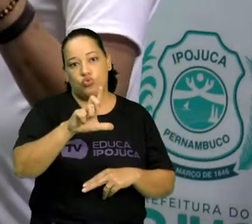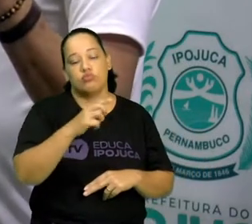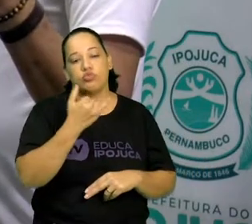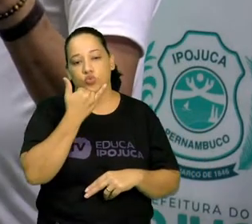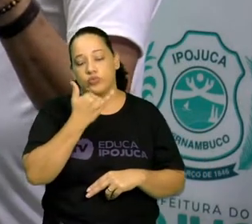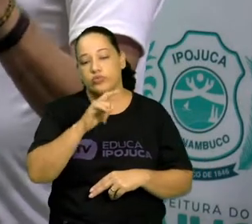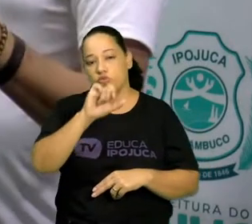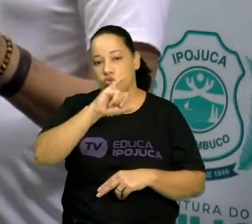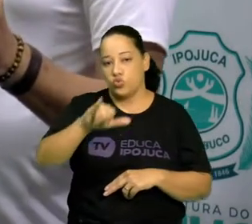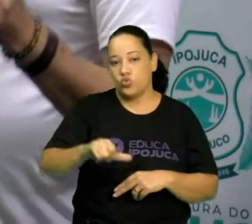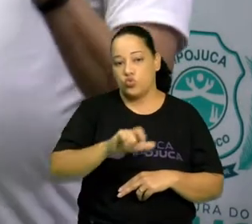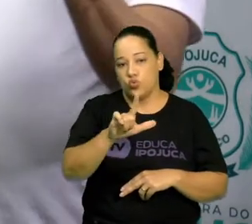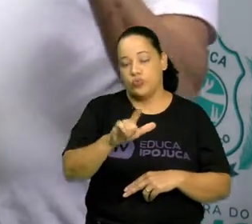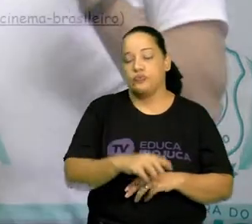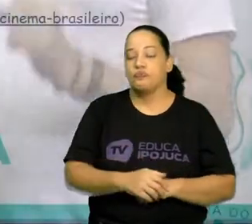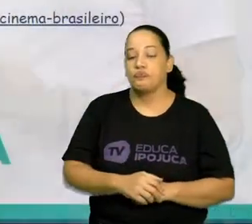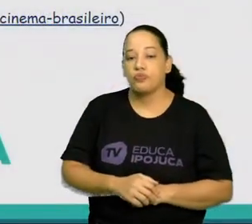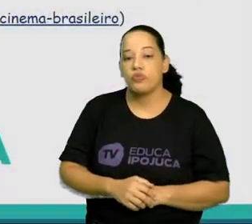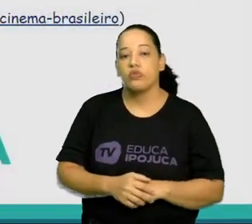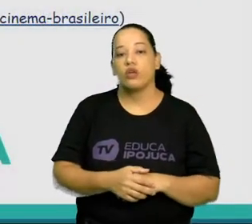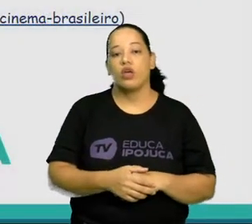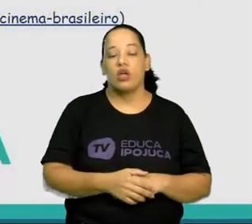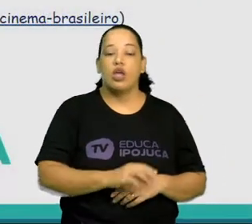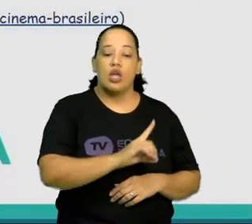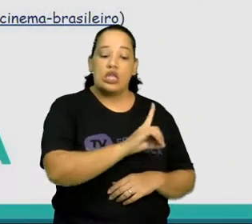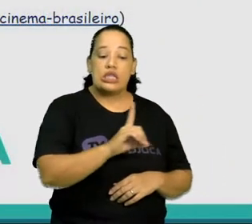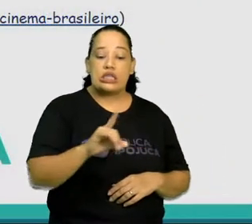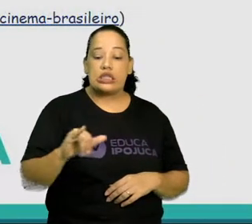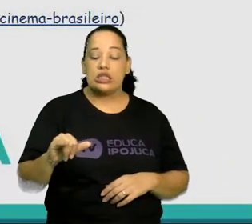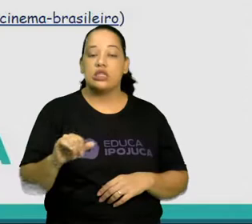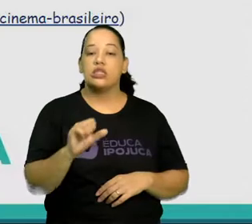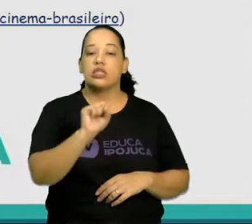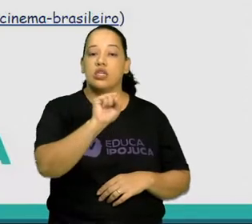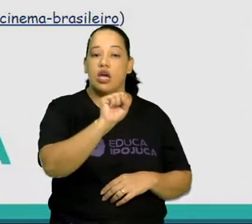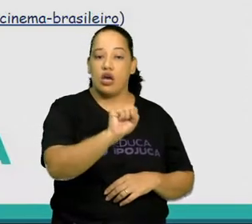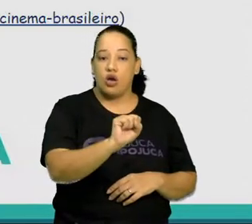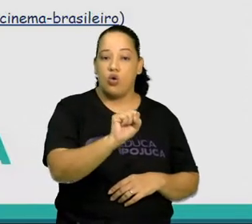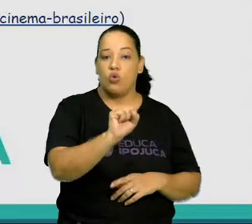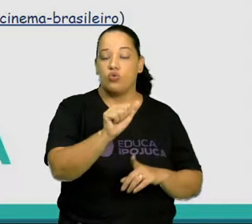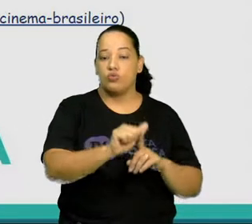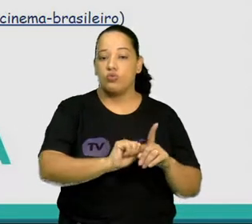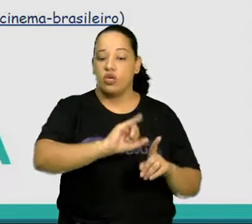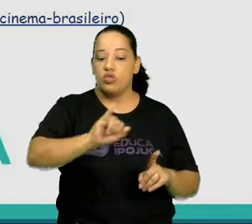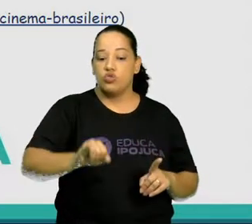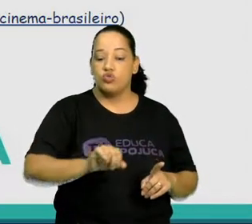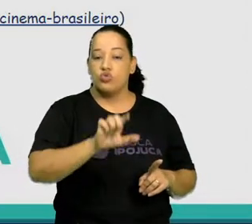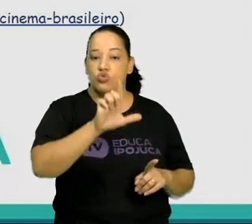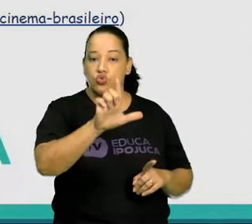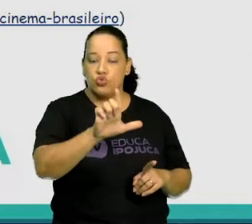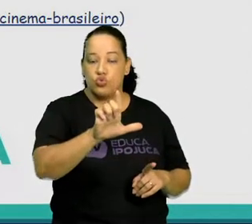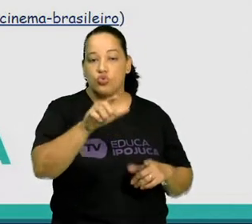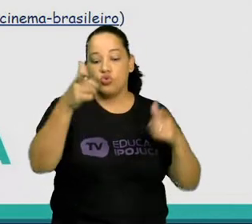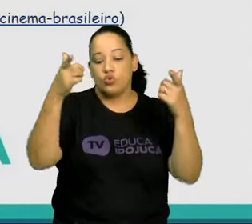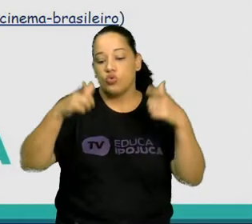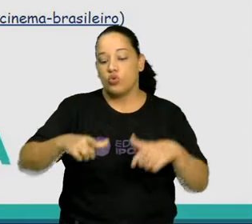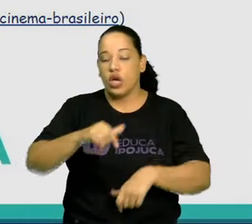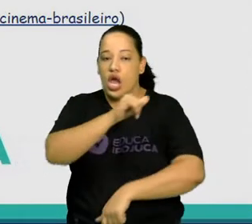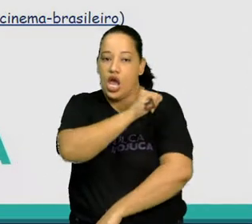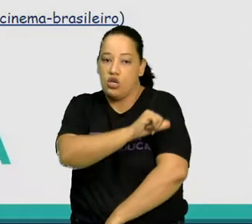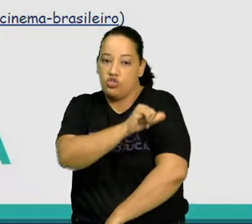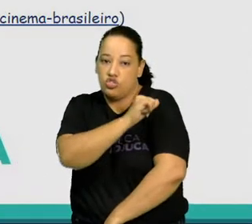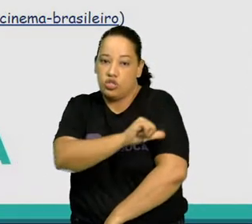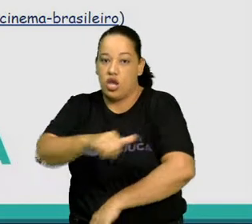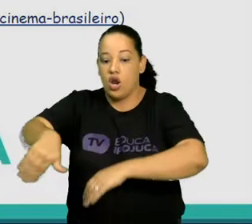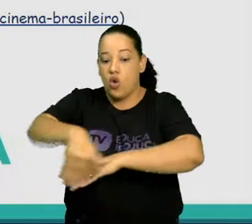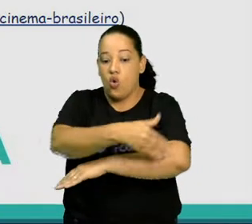Primeira exibição no Brasil. No dia 8 de julho de 1896, no Rio de Janeiro, na